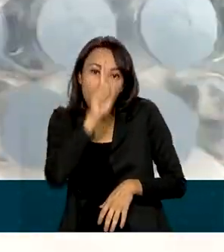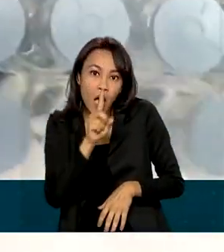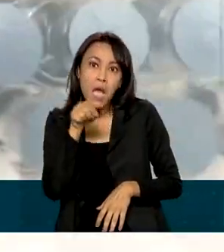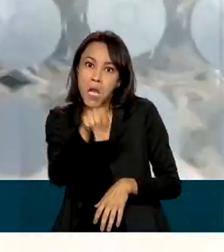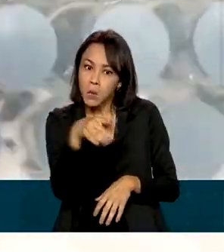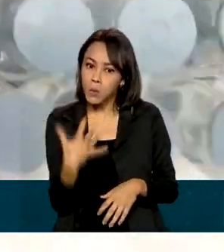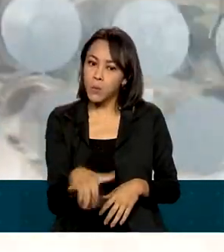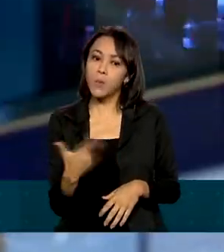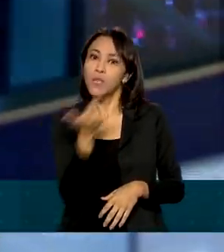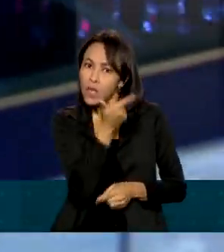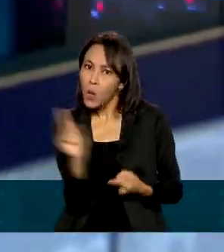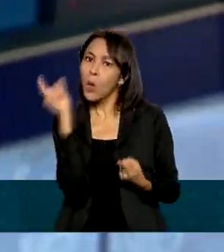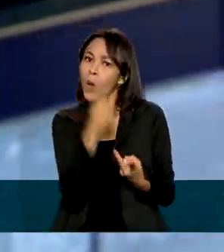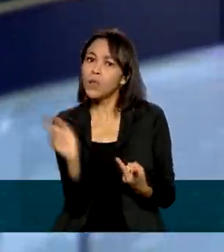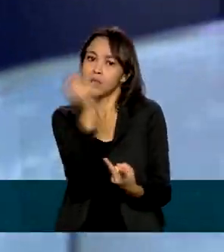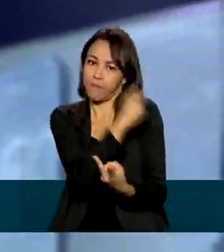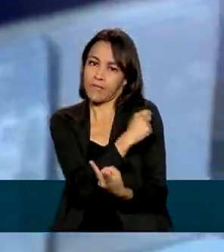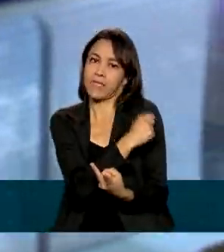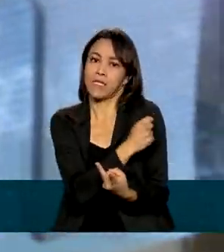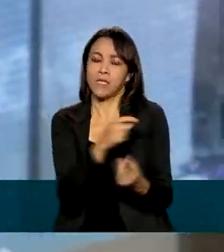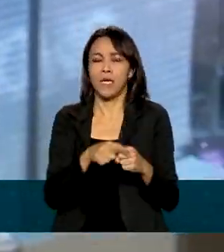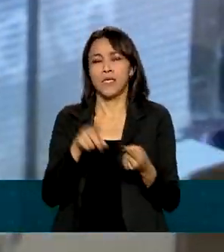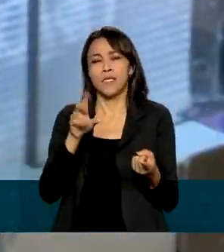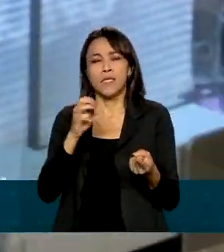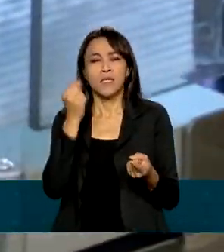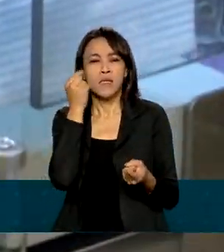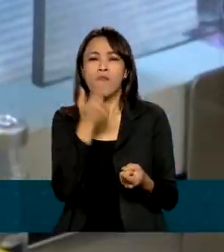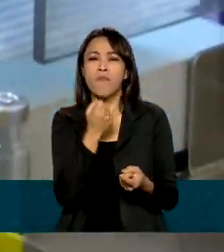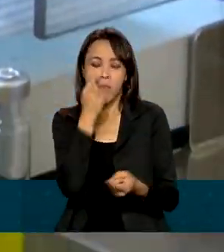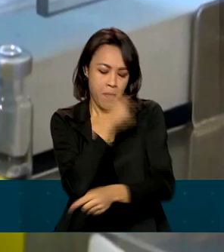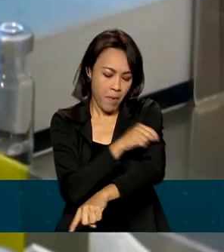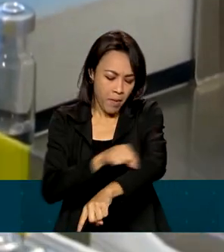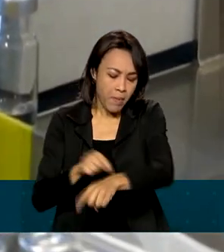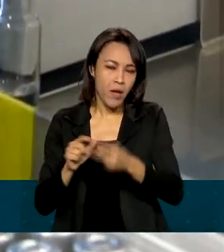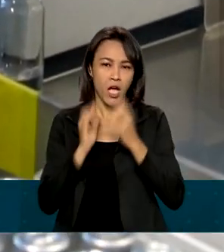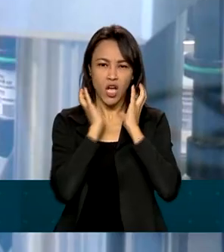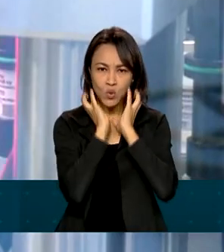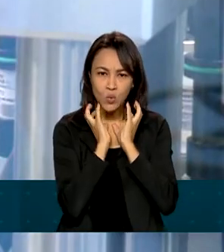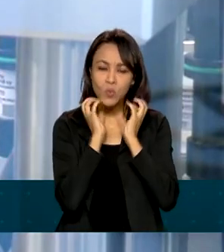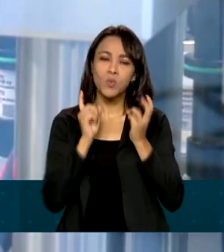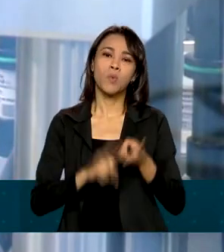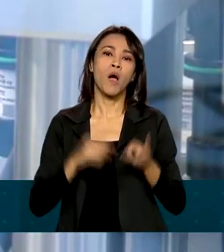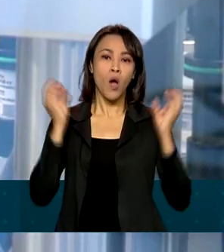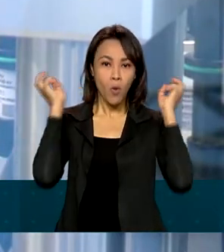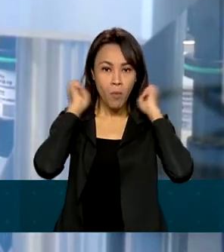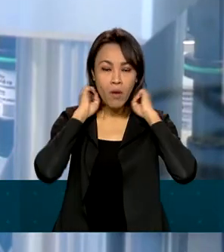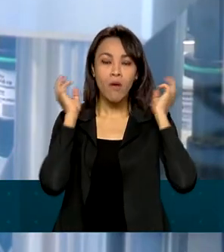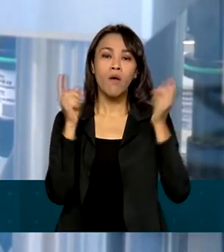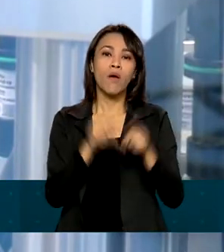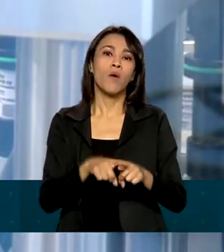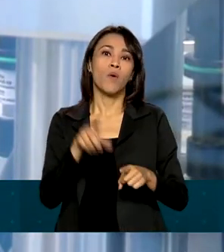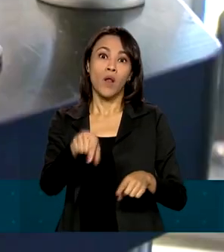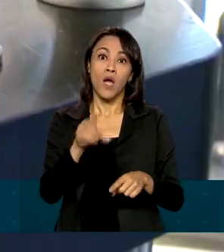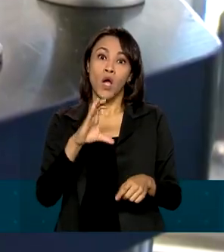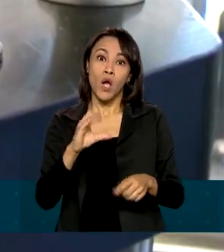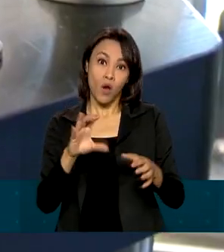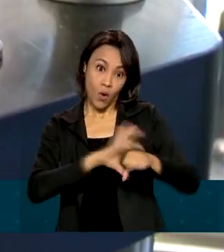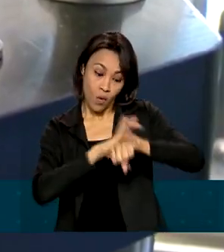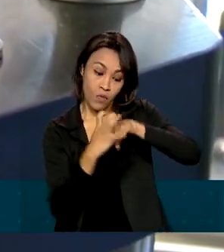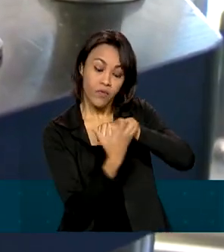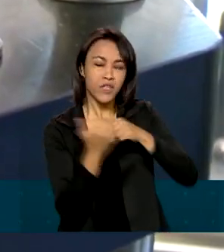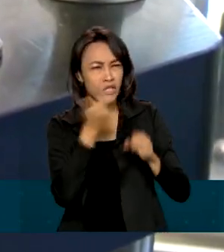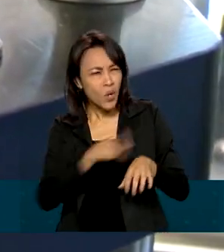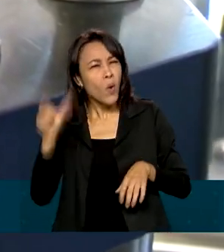diversos tipos de vacinas, contra o sarampo, cachumba, rubeula, poliomielite, covid, entre outras.